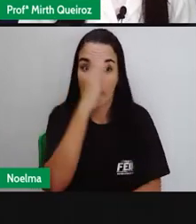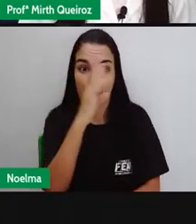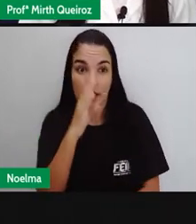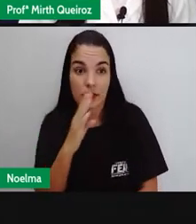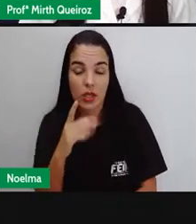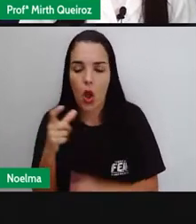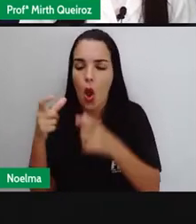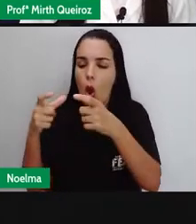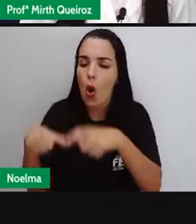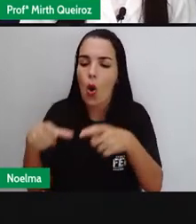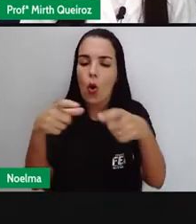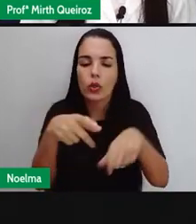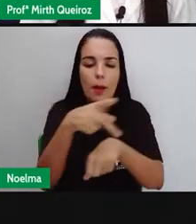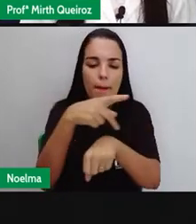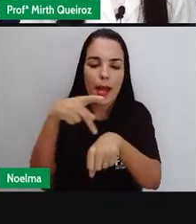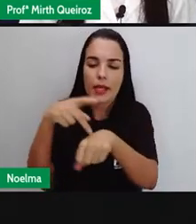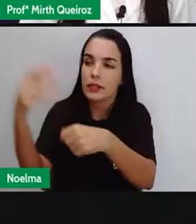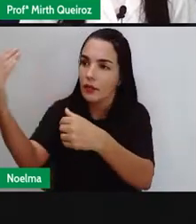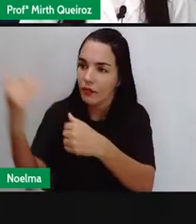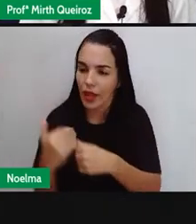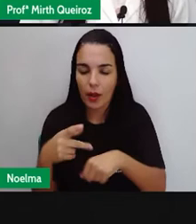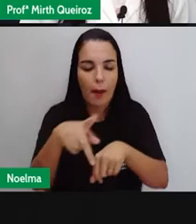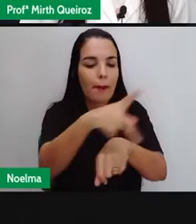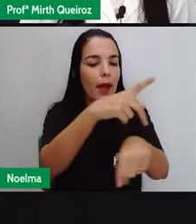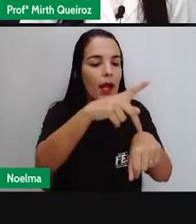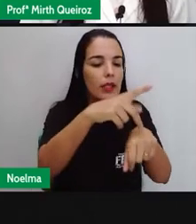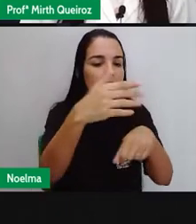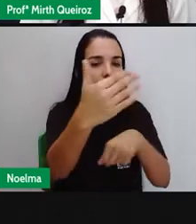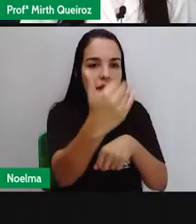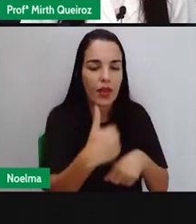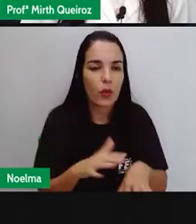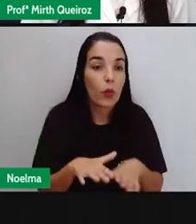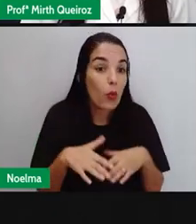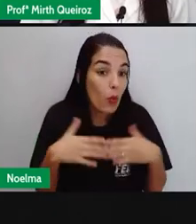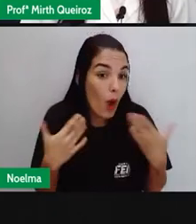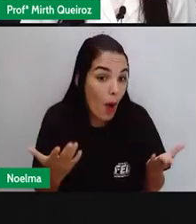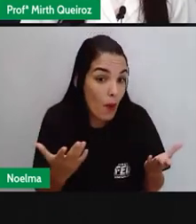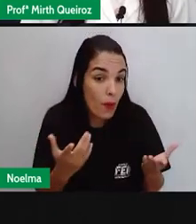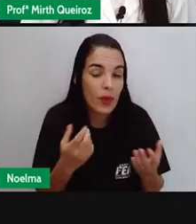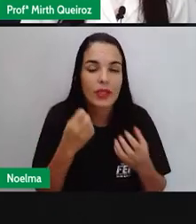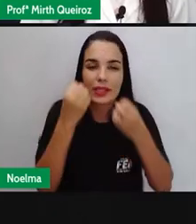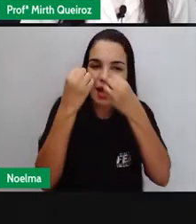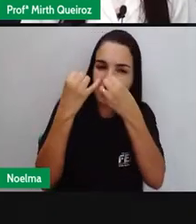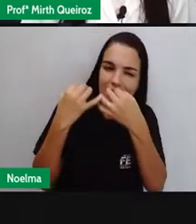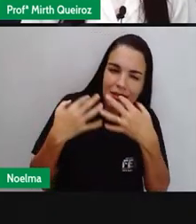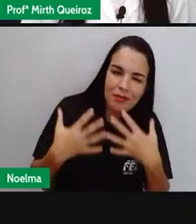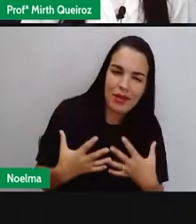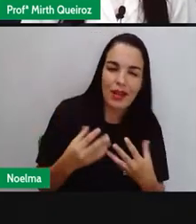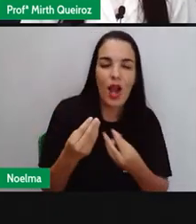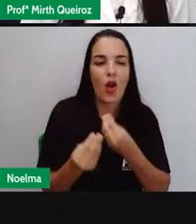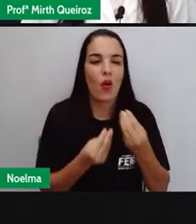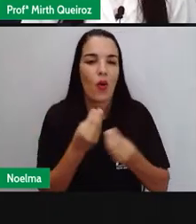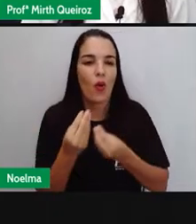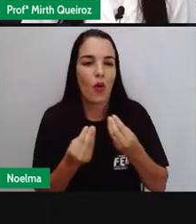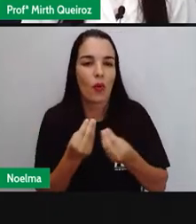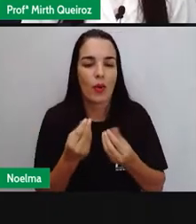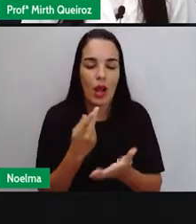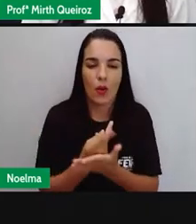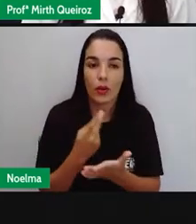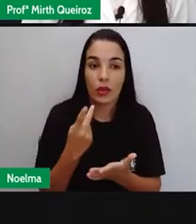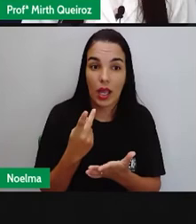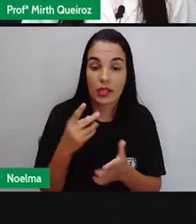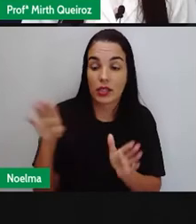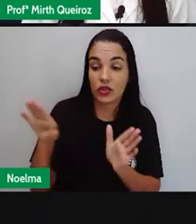de onde elas vieram e onde elas se instalaram e como é que, a partir desse